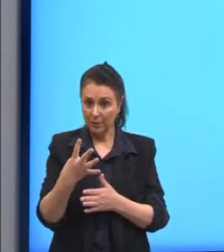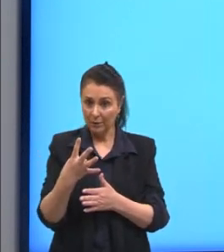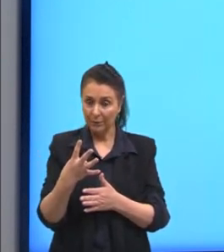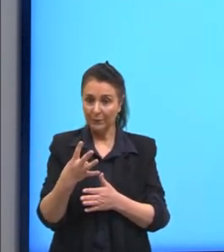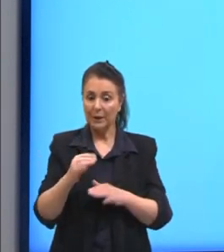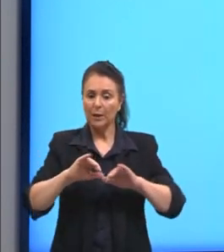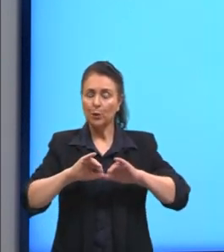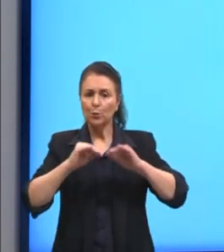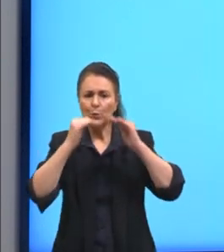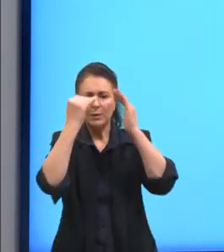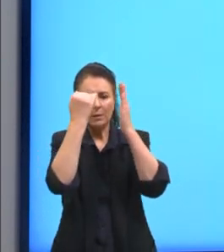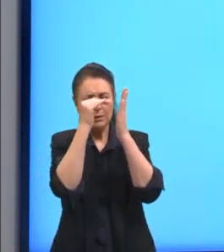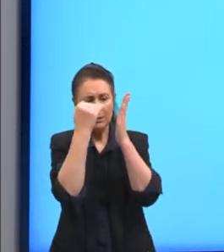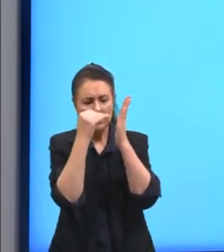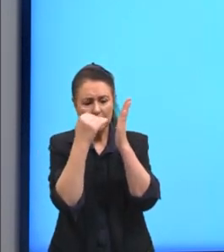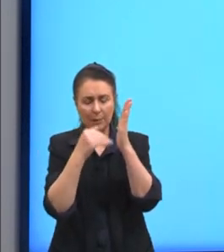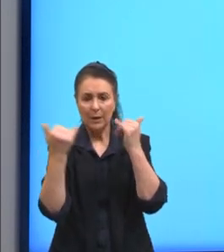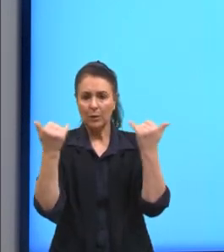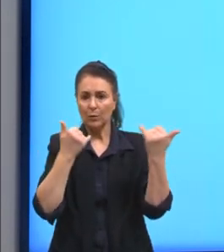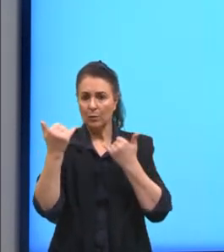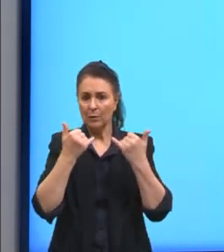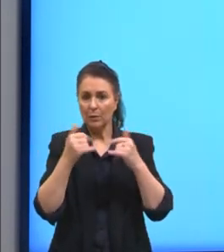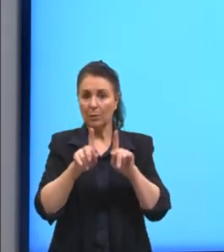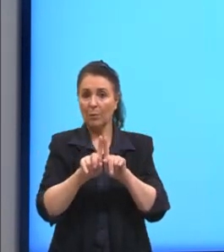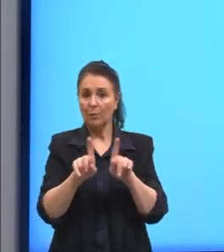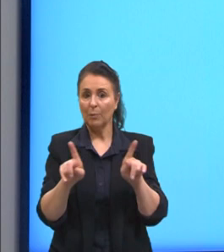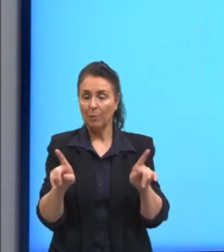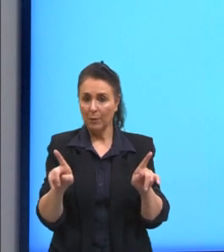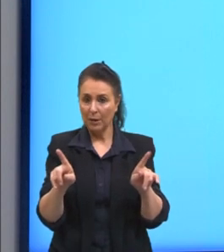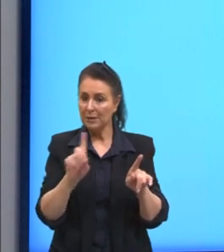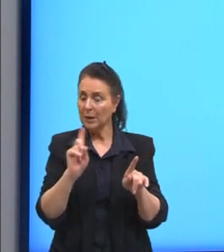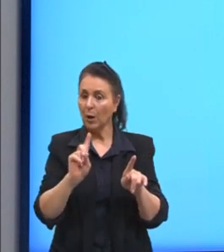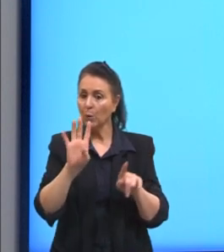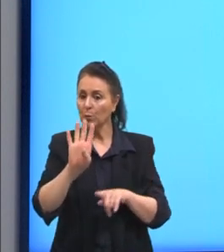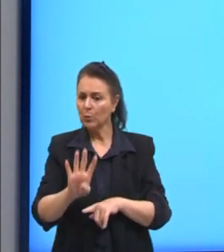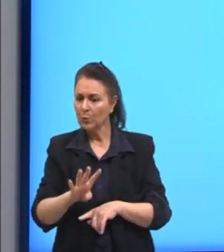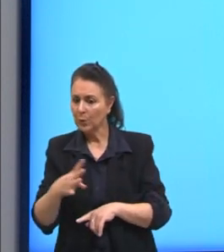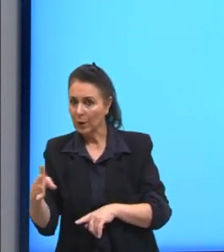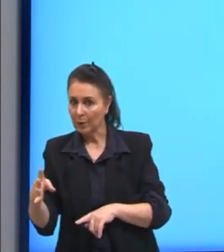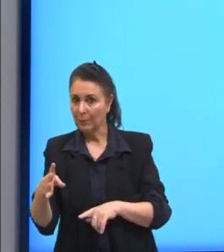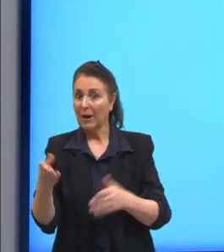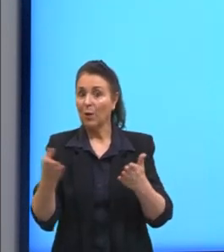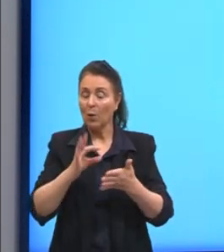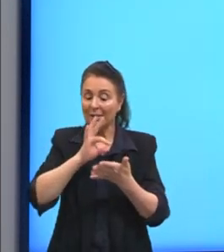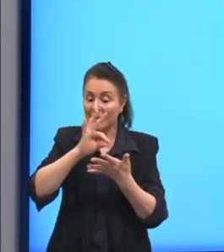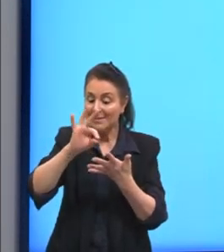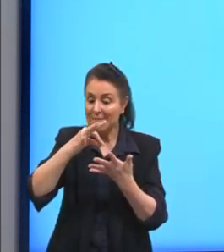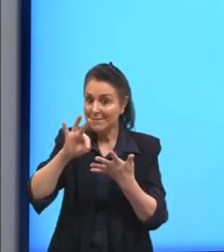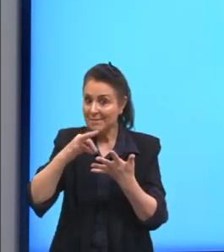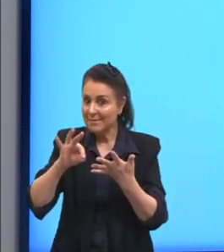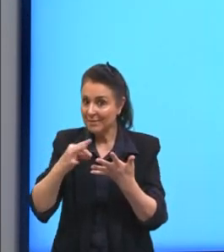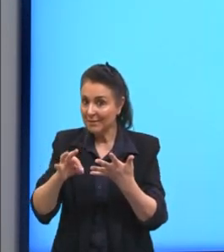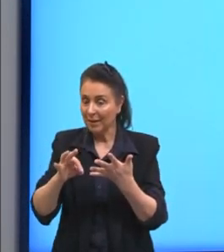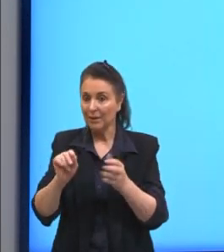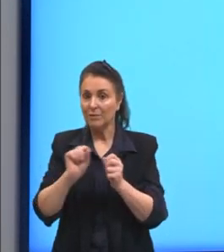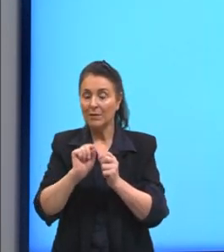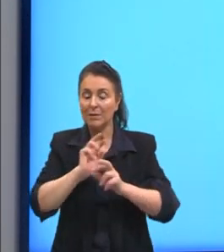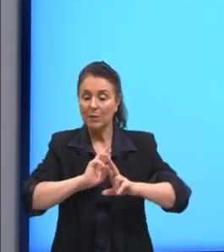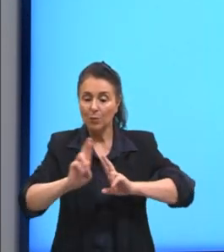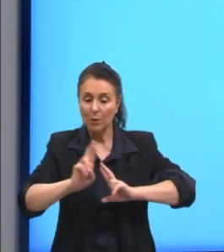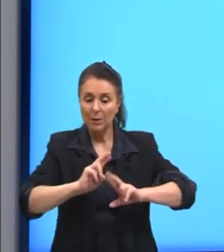Separei aqui as informações, mas não agora no nosso esquema. Eu destaquei elas relacionando.